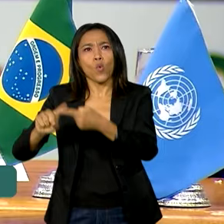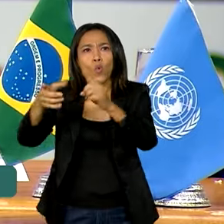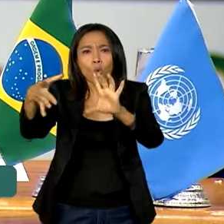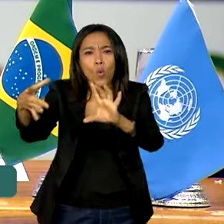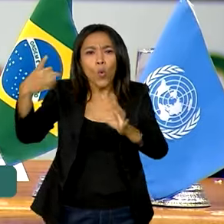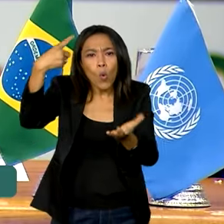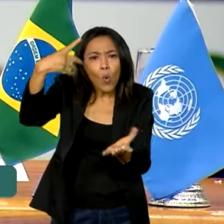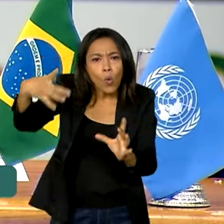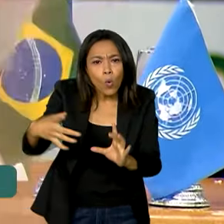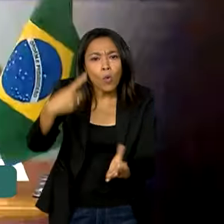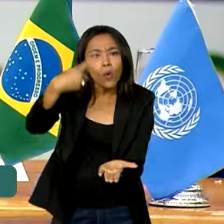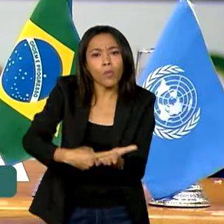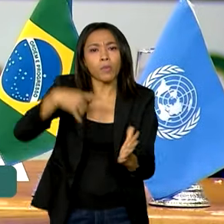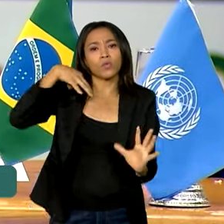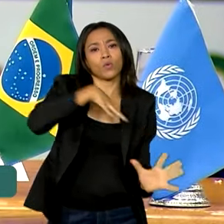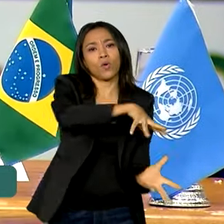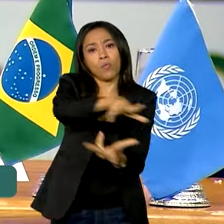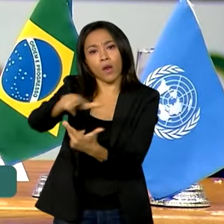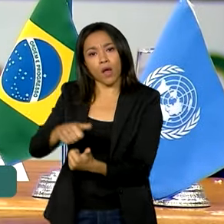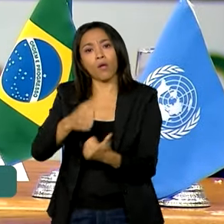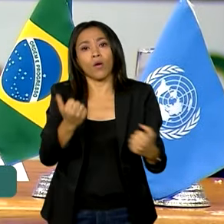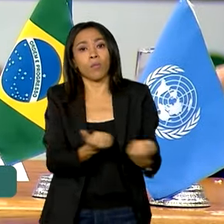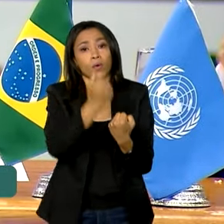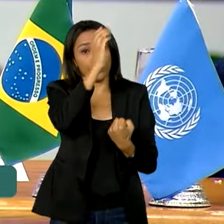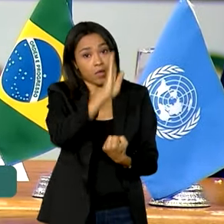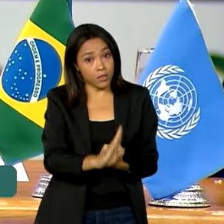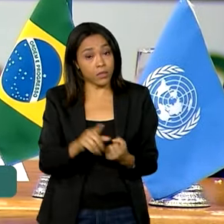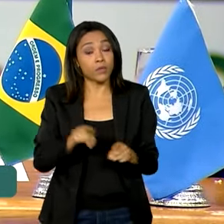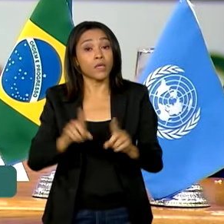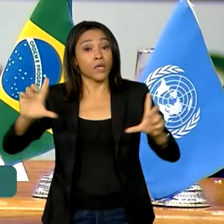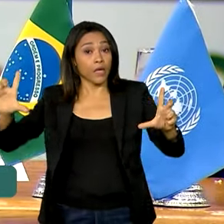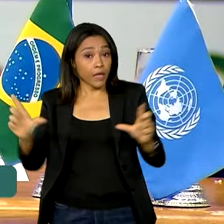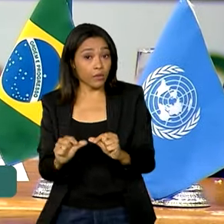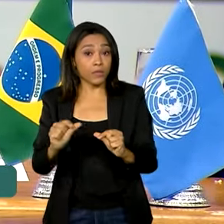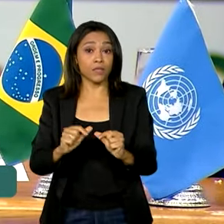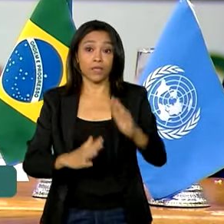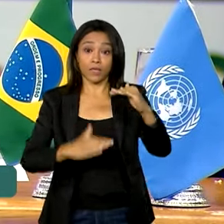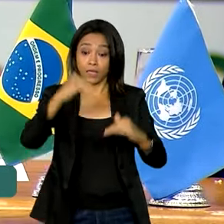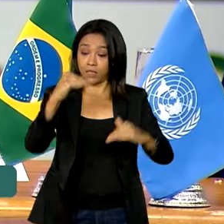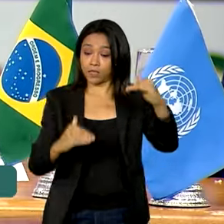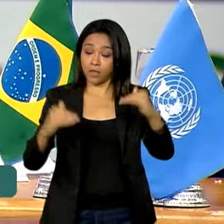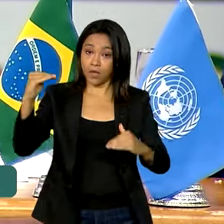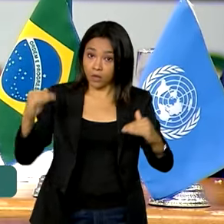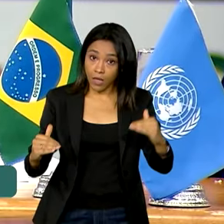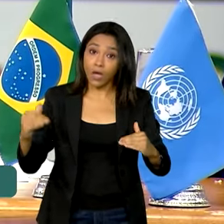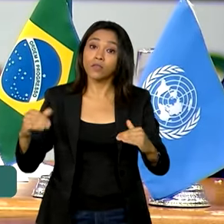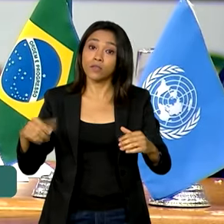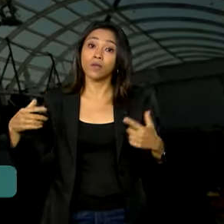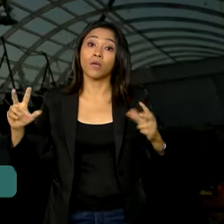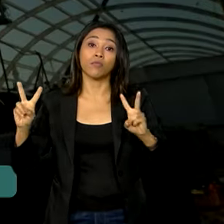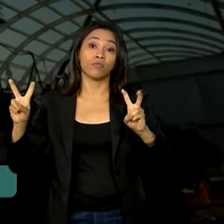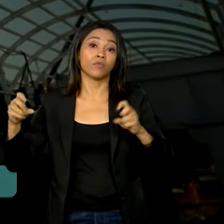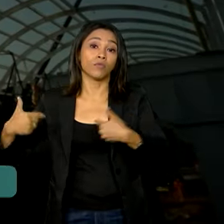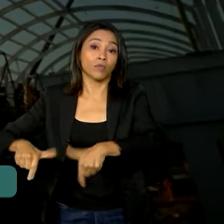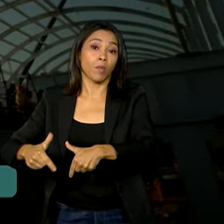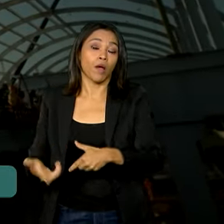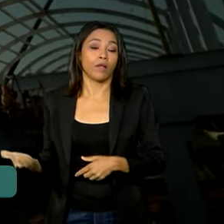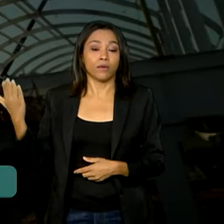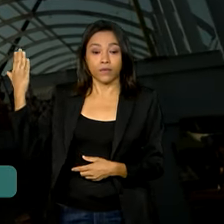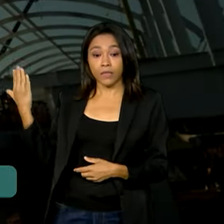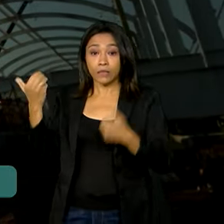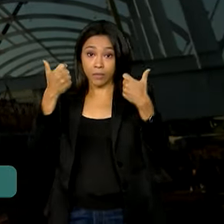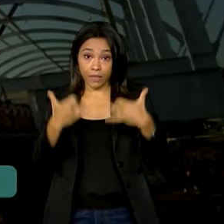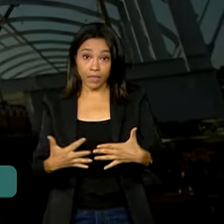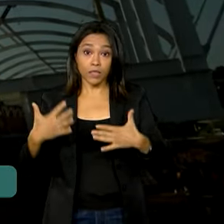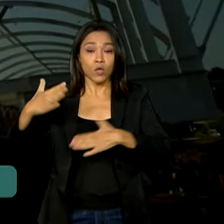Brasil com a solidariedade internacional e a redução das desigualdades também no mundo do trabalho. Considerada pelos